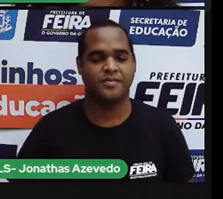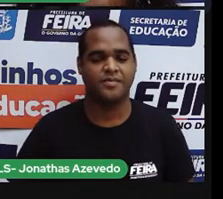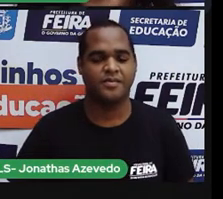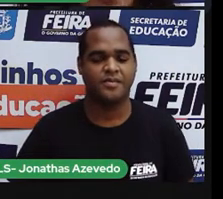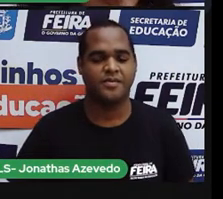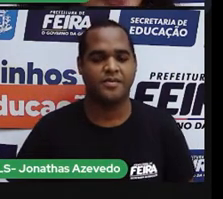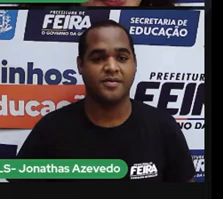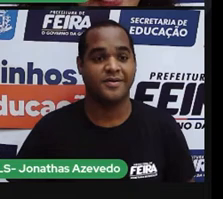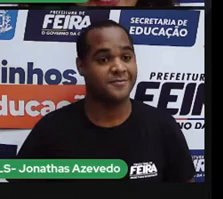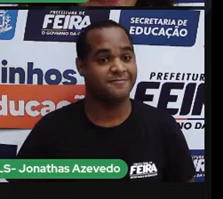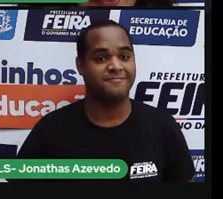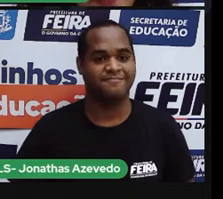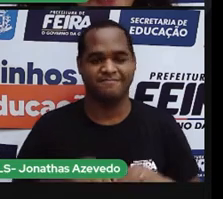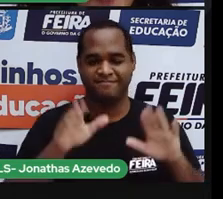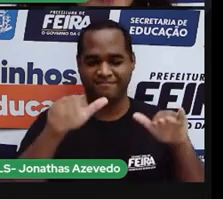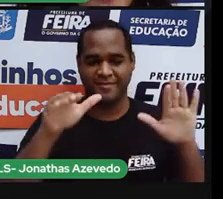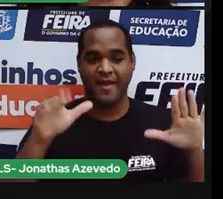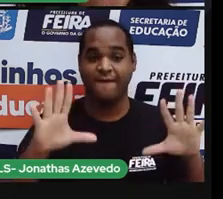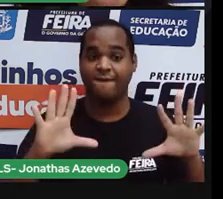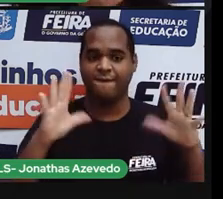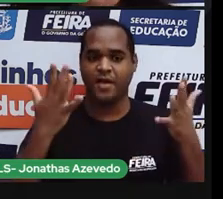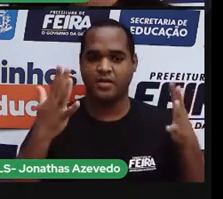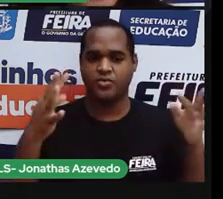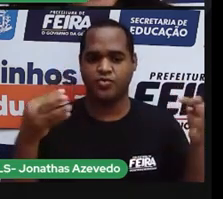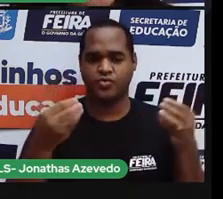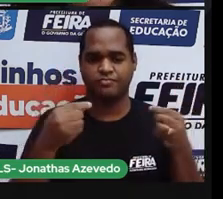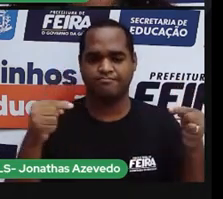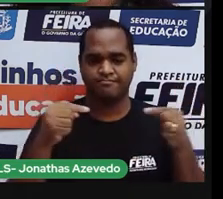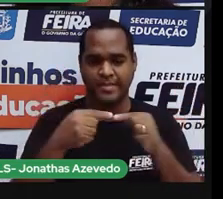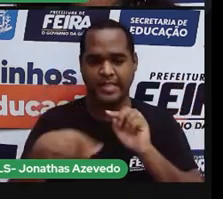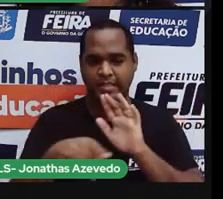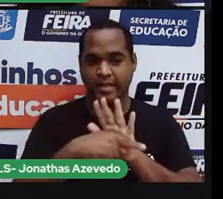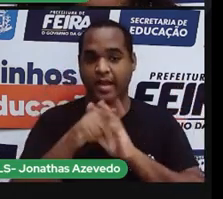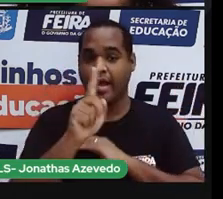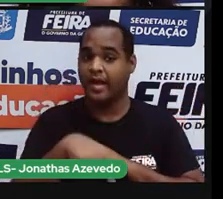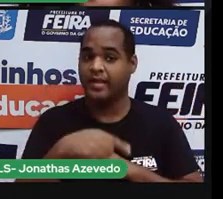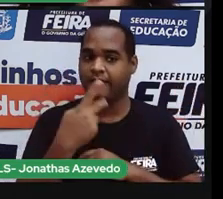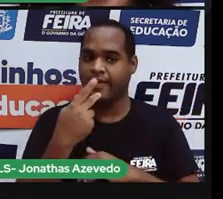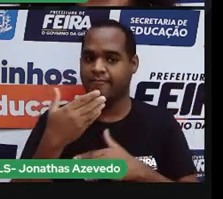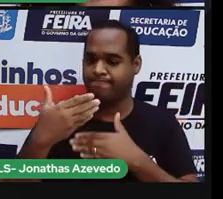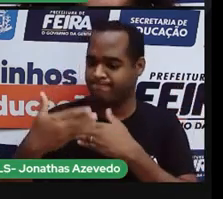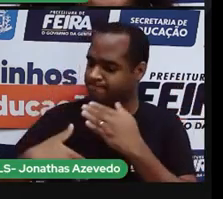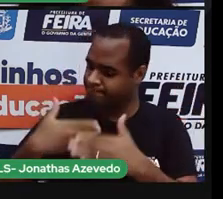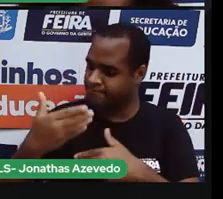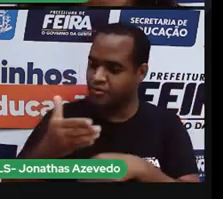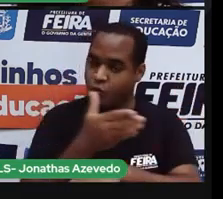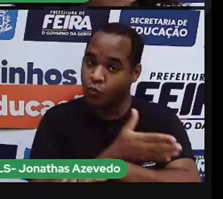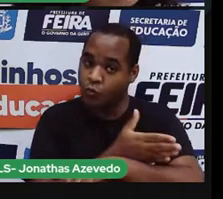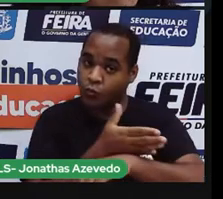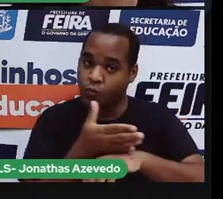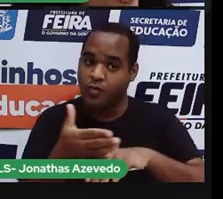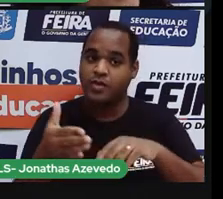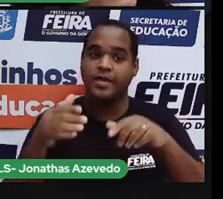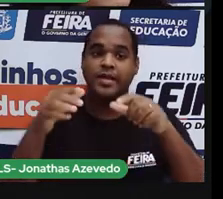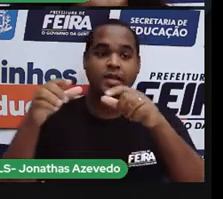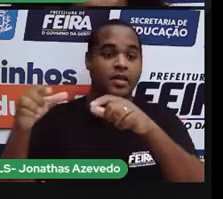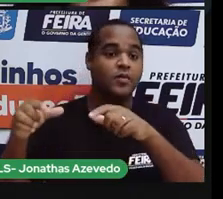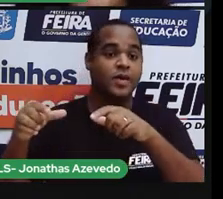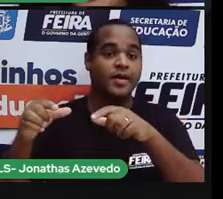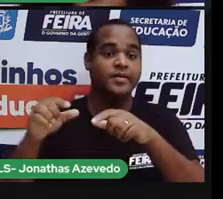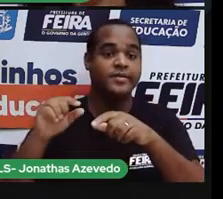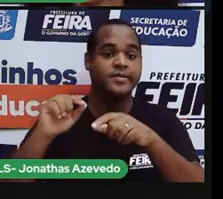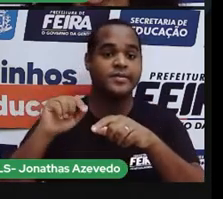Todas essas festas fazem parte das tradições de qual